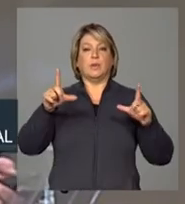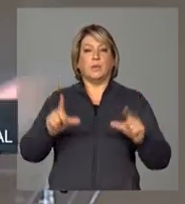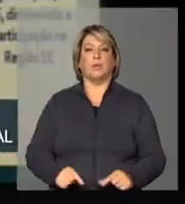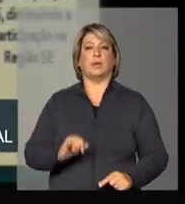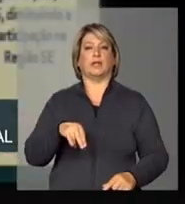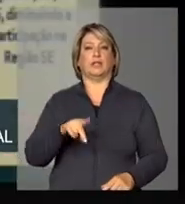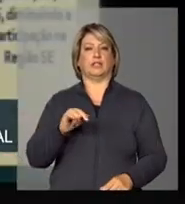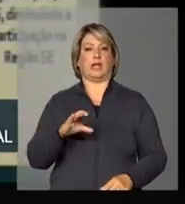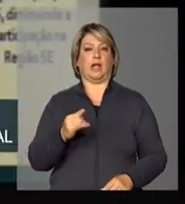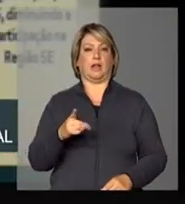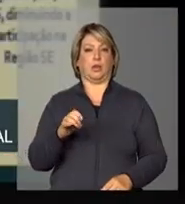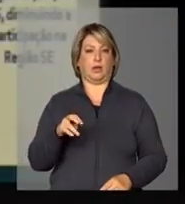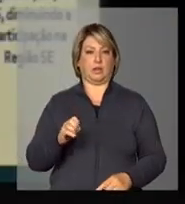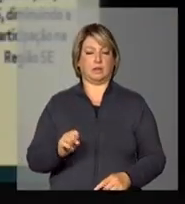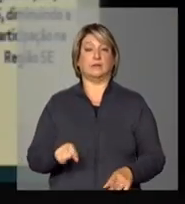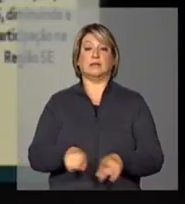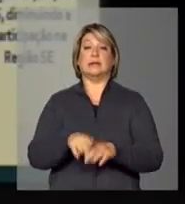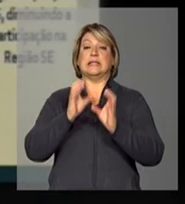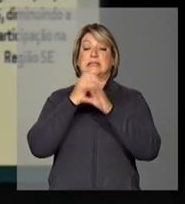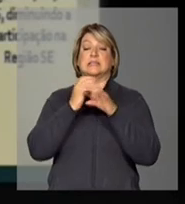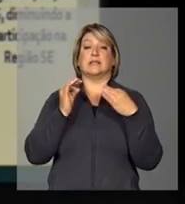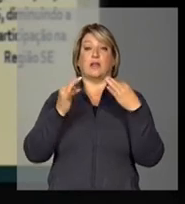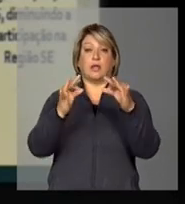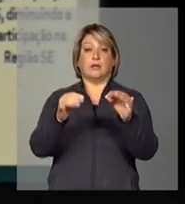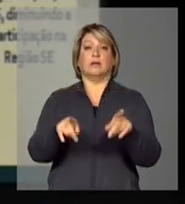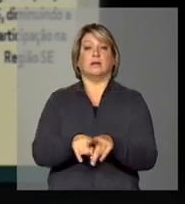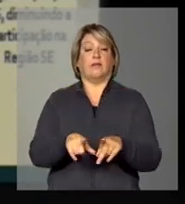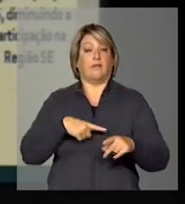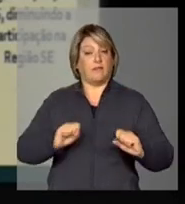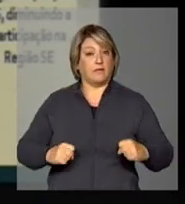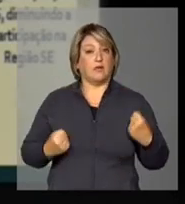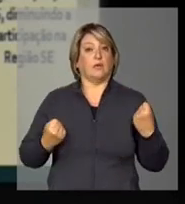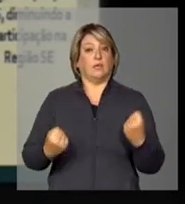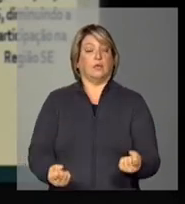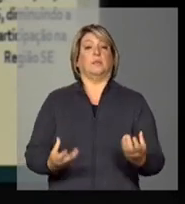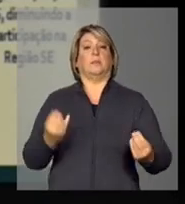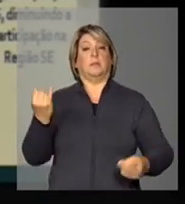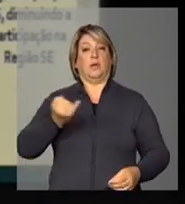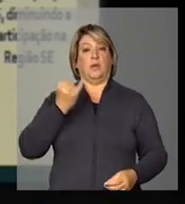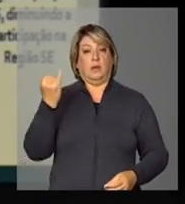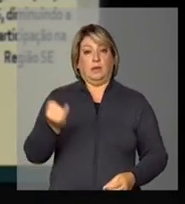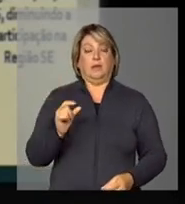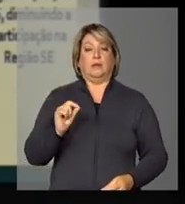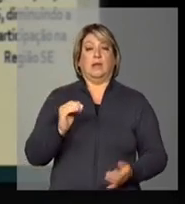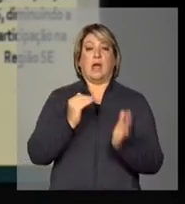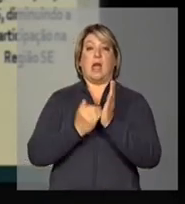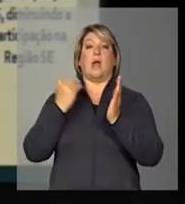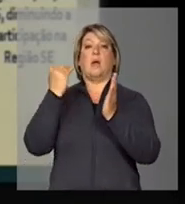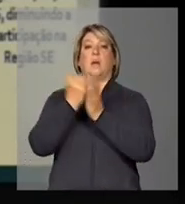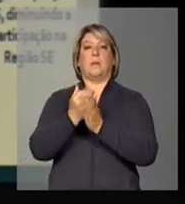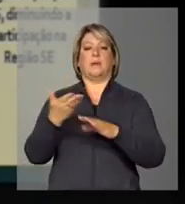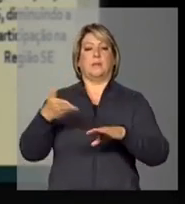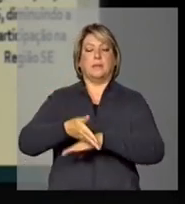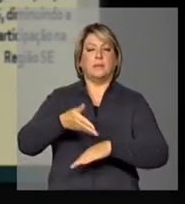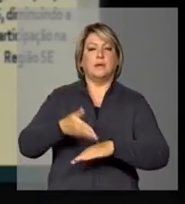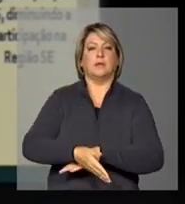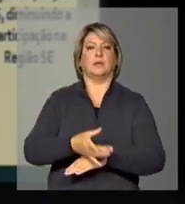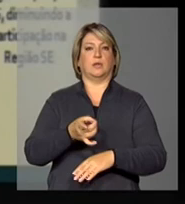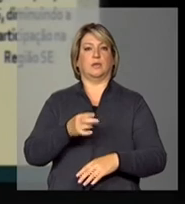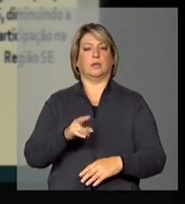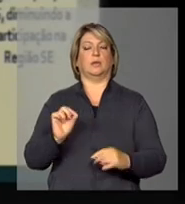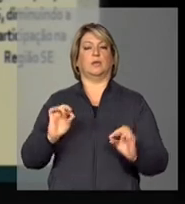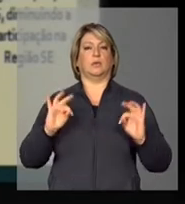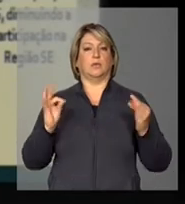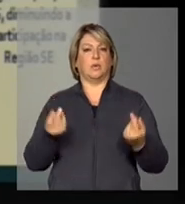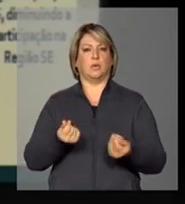indicadores. Na área de ciência e tecnologia, temos feito um esforço importante de aumento da participação dos doutores, desconcentração